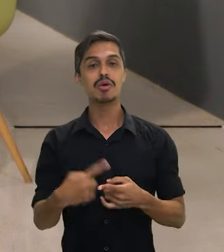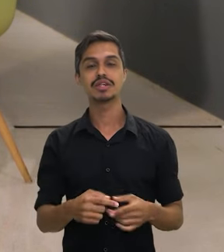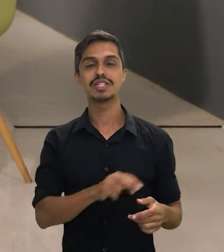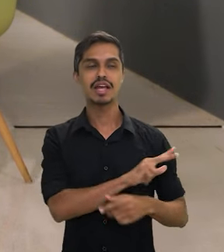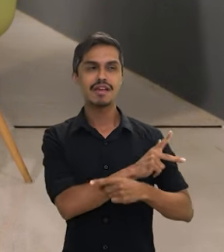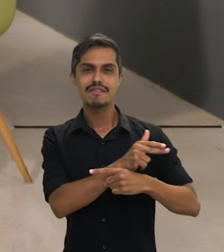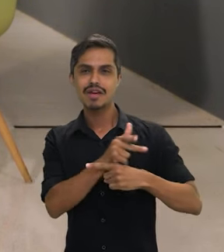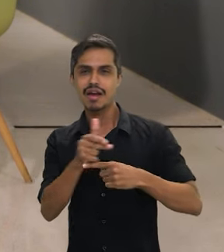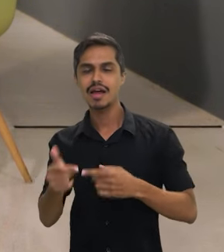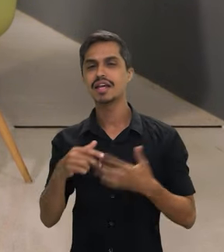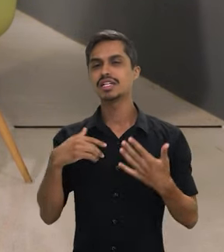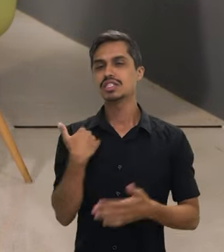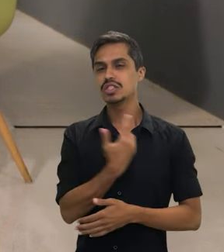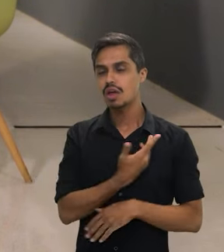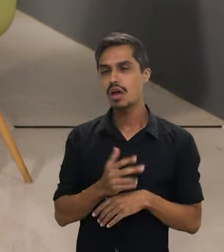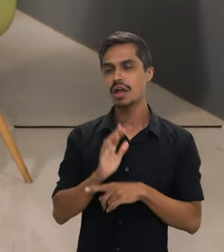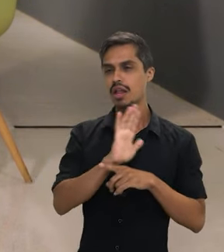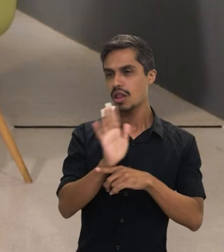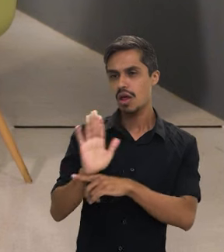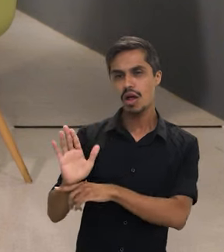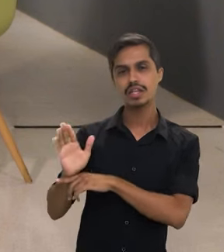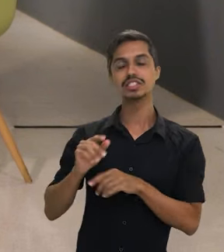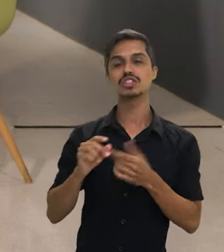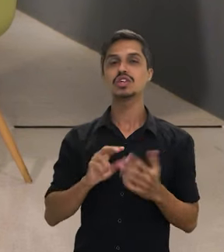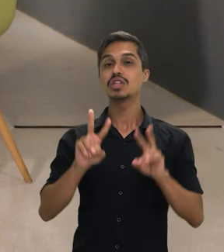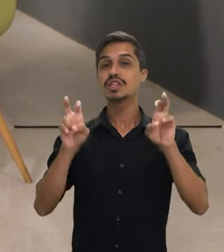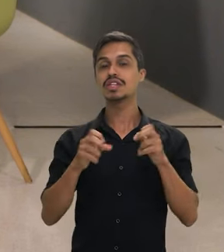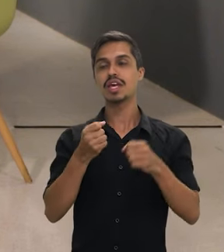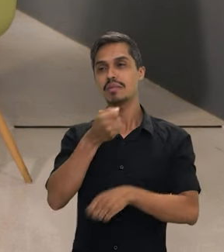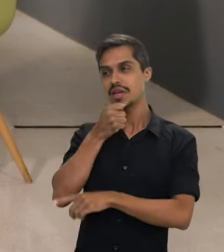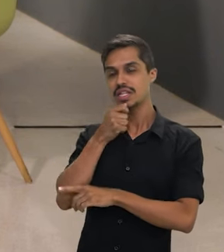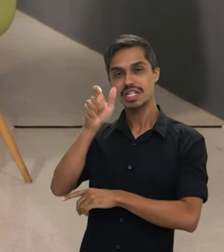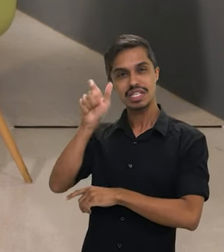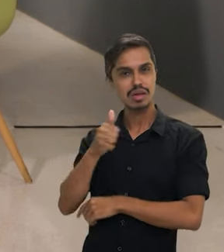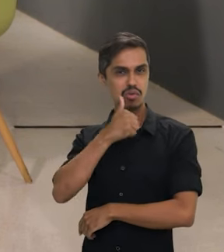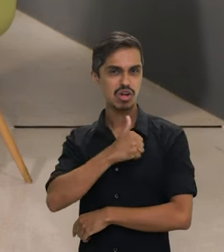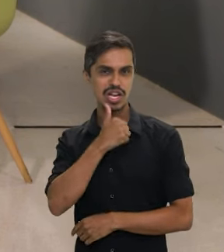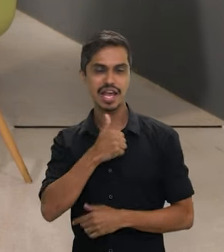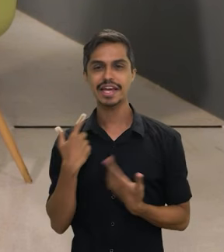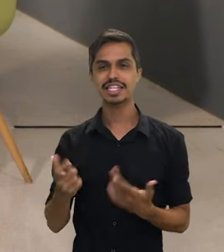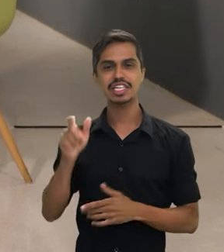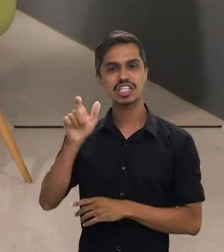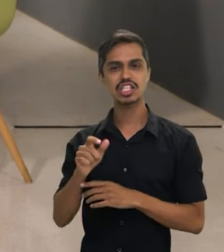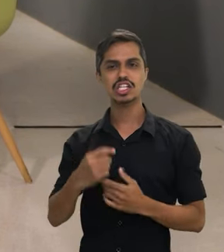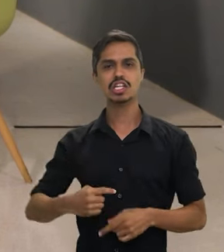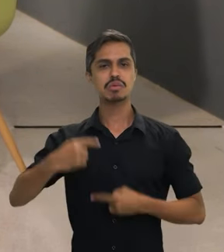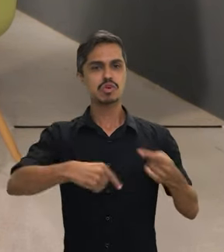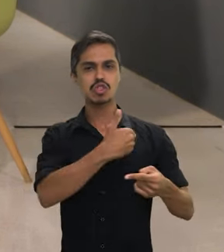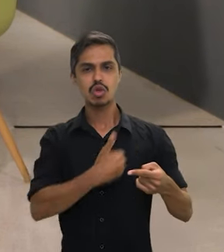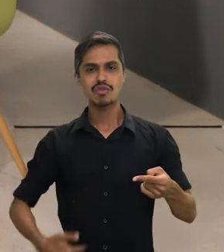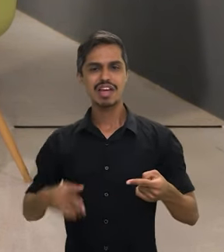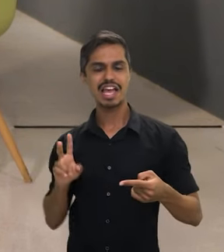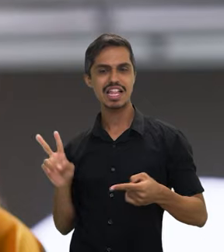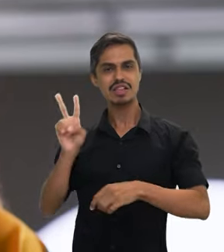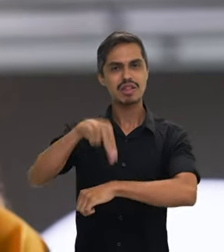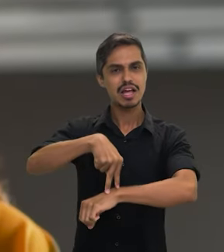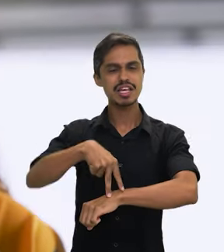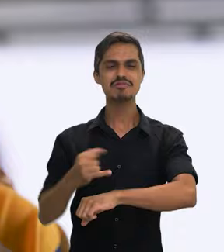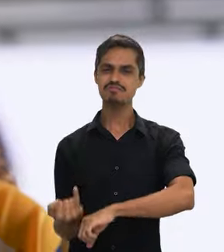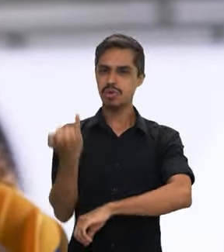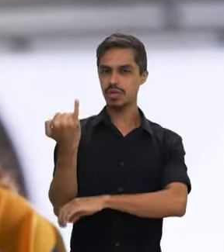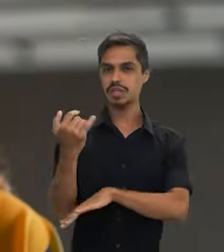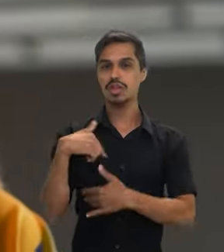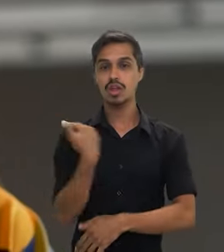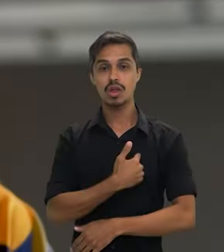vamos trazer uma série de entrevistas com mulheres que fazem a diferença na hora de discutir políticas públicas no Brasil.